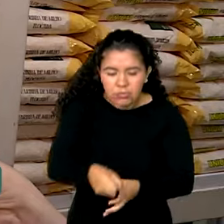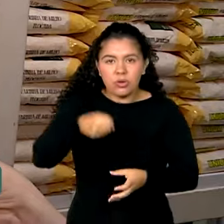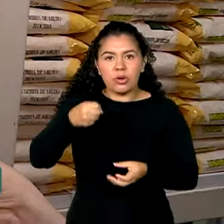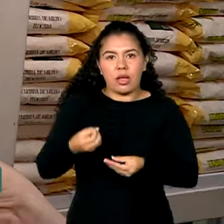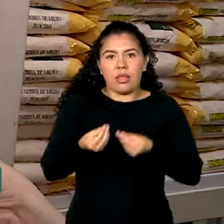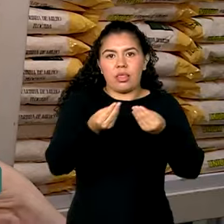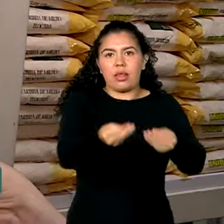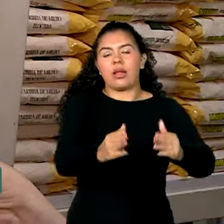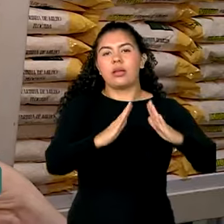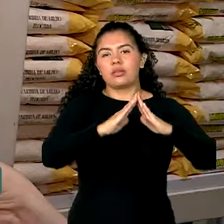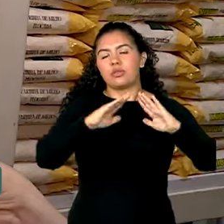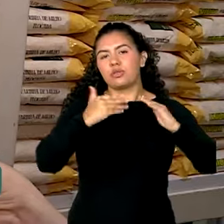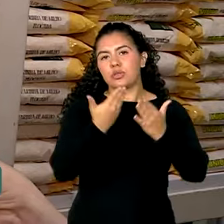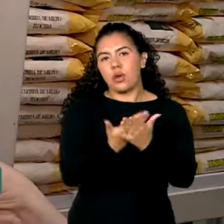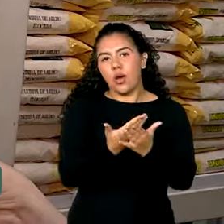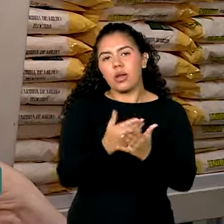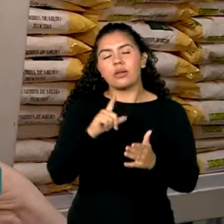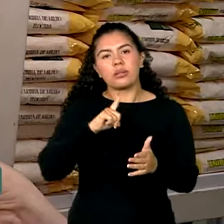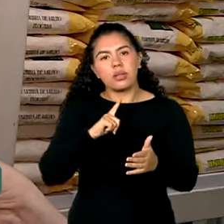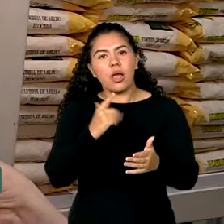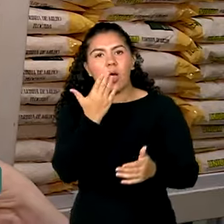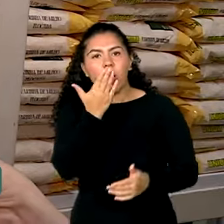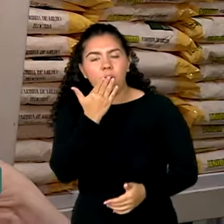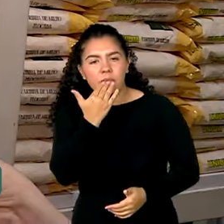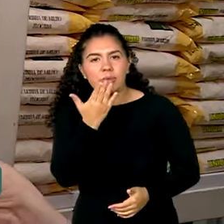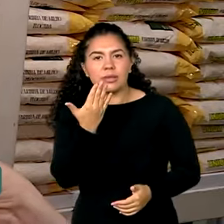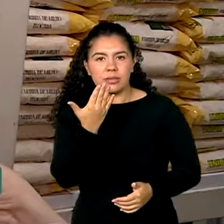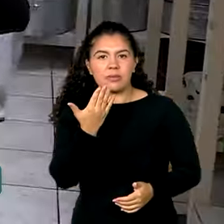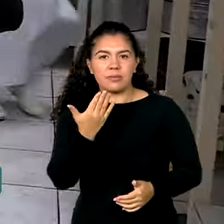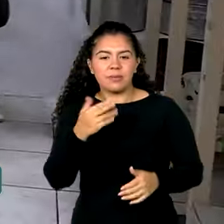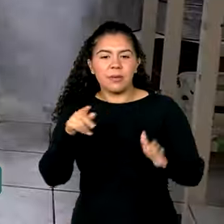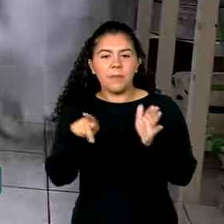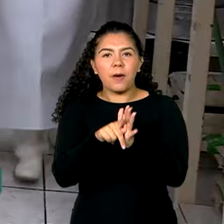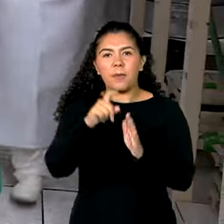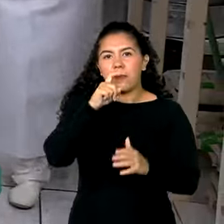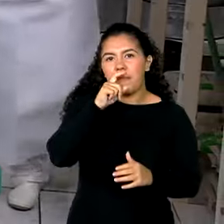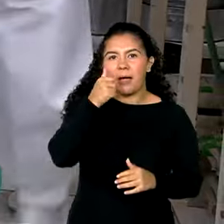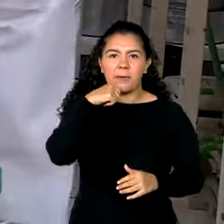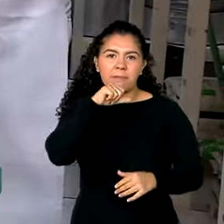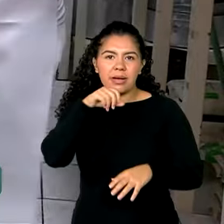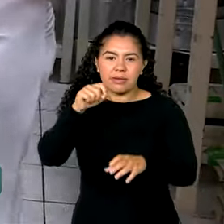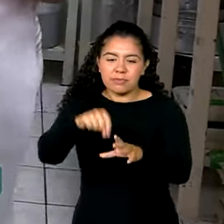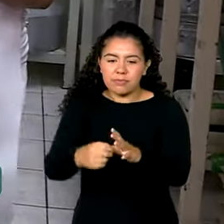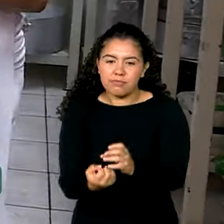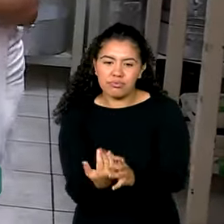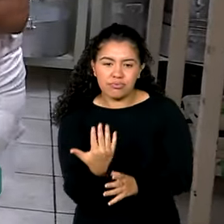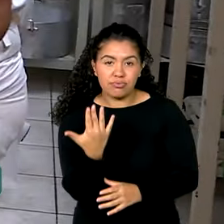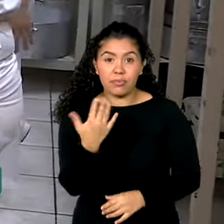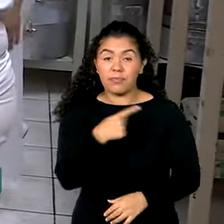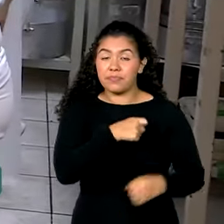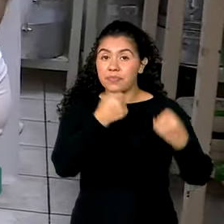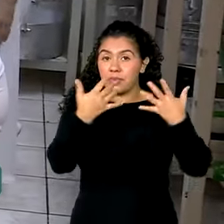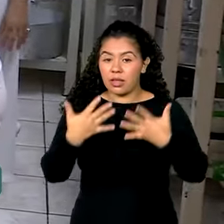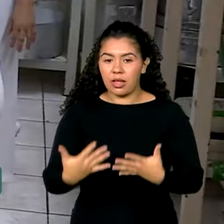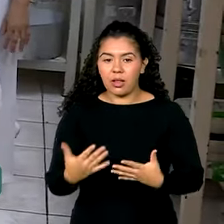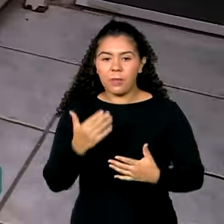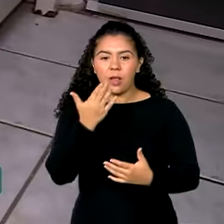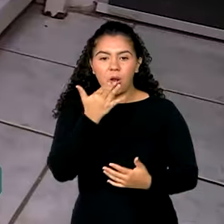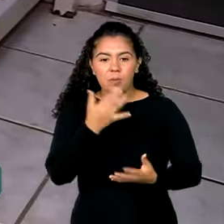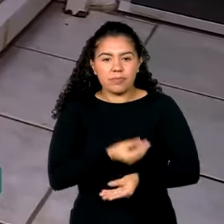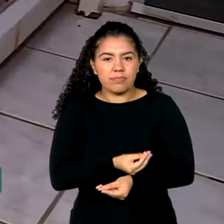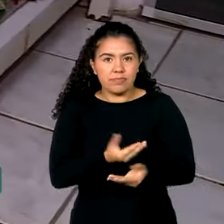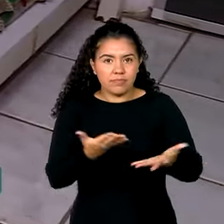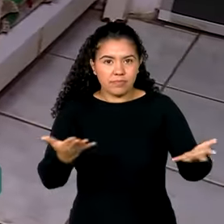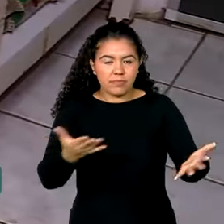escola e você está comprando o alimento, comendo o alimento que o seu pai plantou. Os recursos para garantir que a comida chegue à mesa das crianças